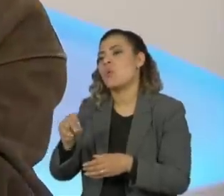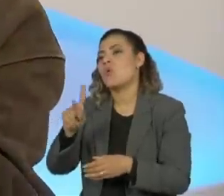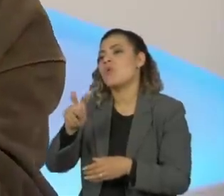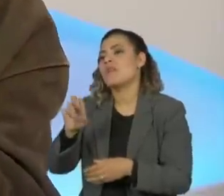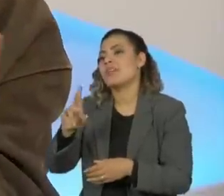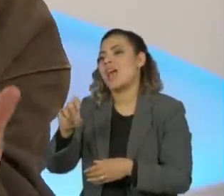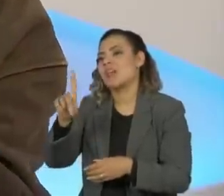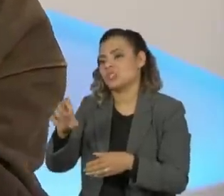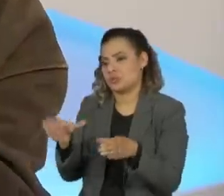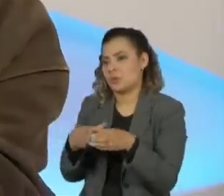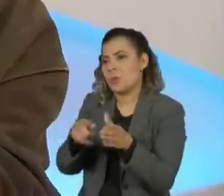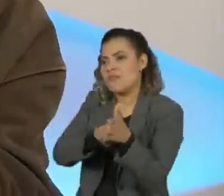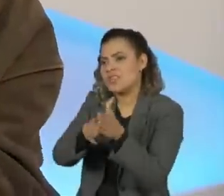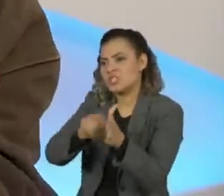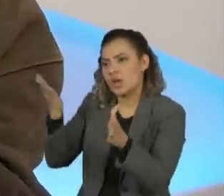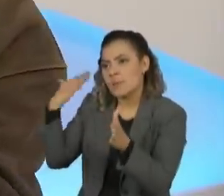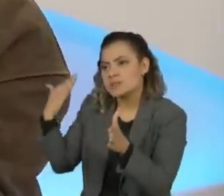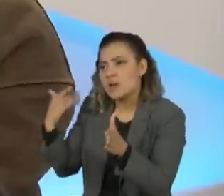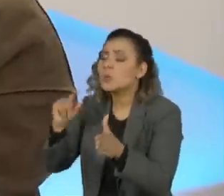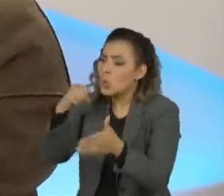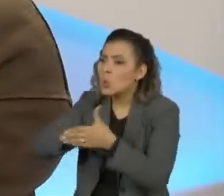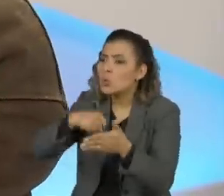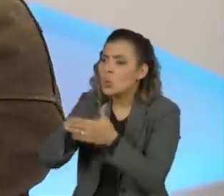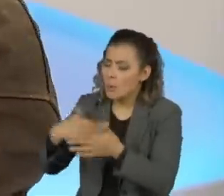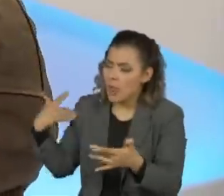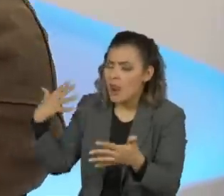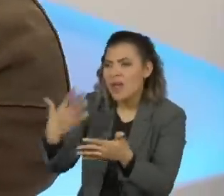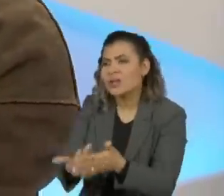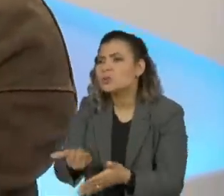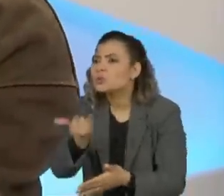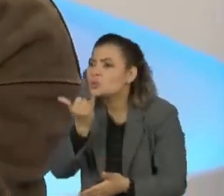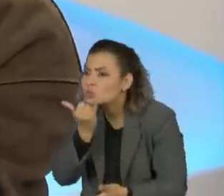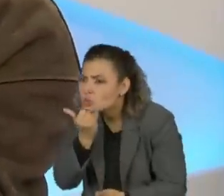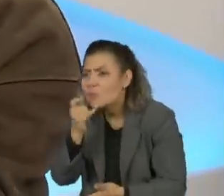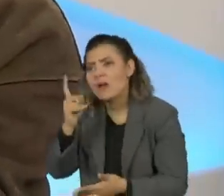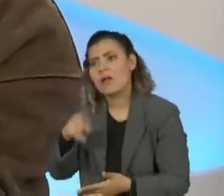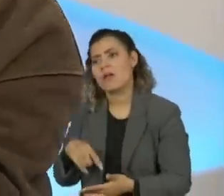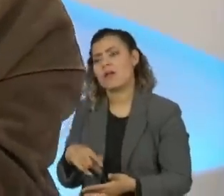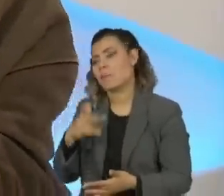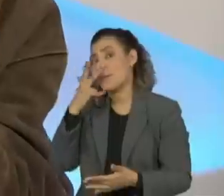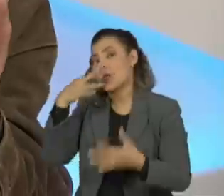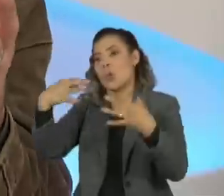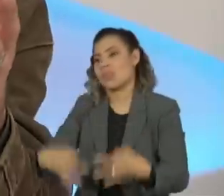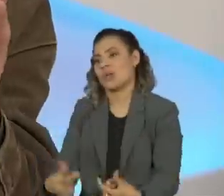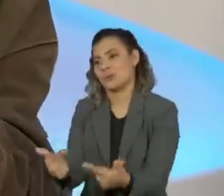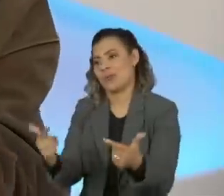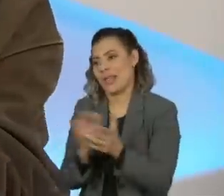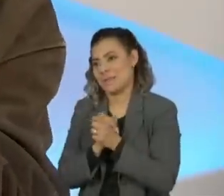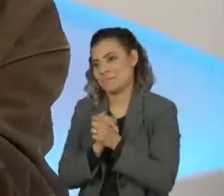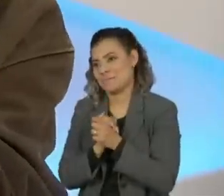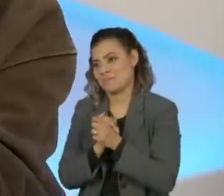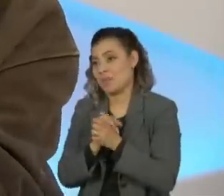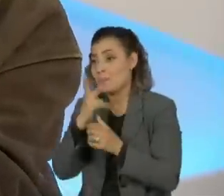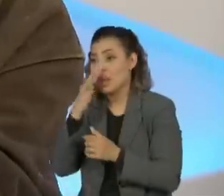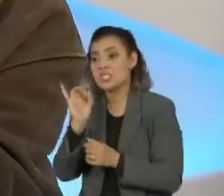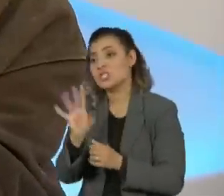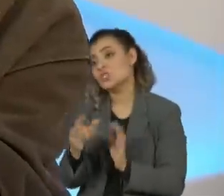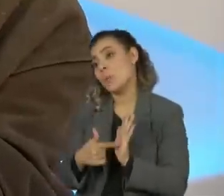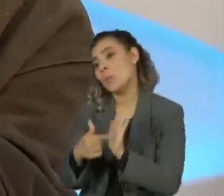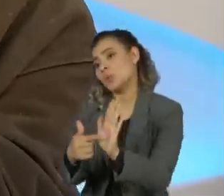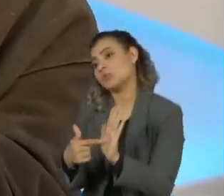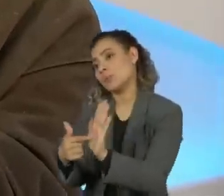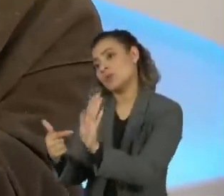alberga uma série de pessoas que lutaram naquilo, eu acho uma profunda desonestidade você simplesmente ficar colocando